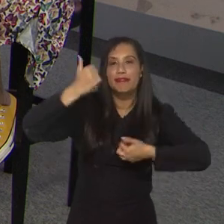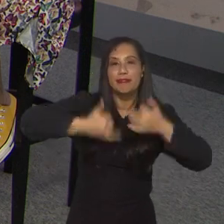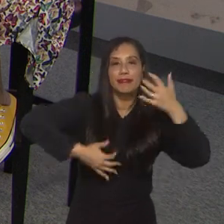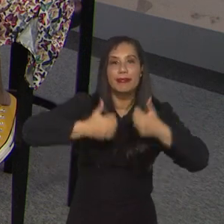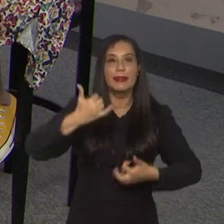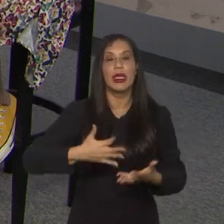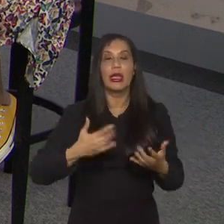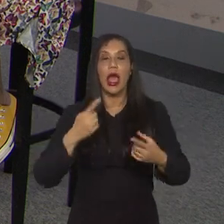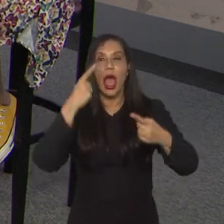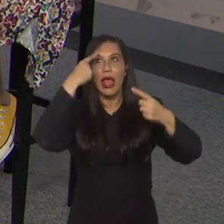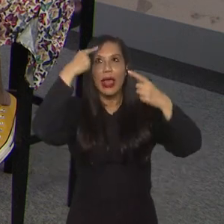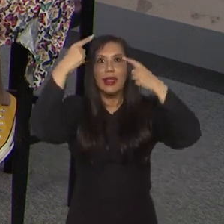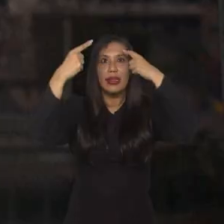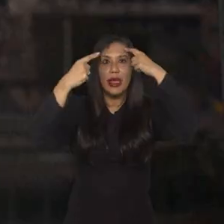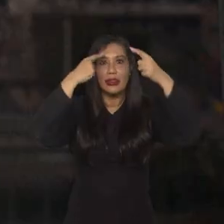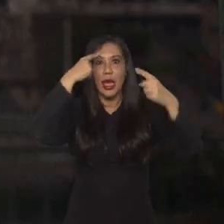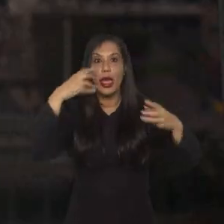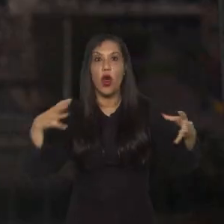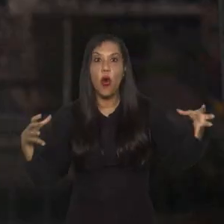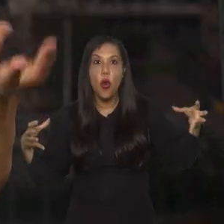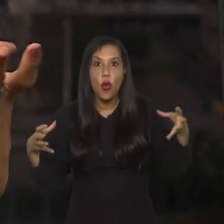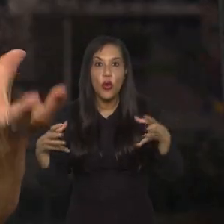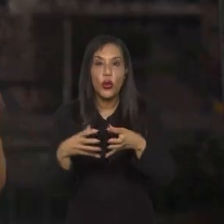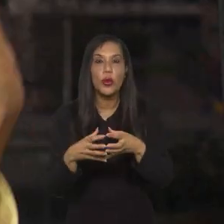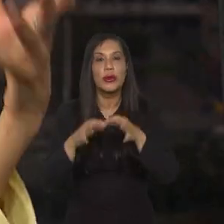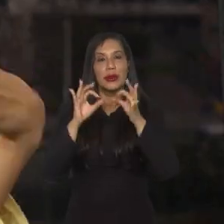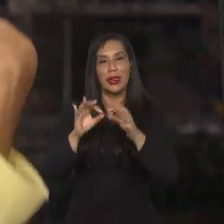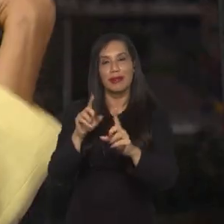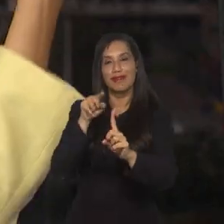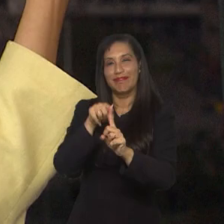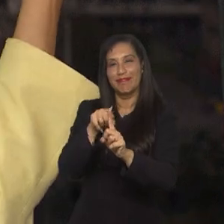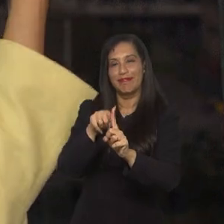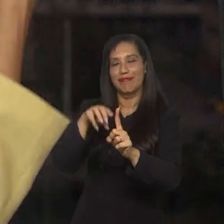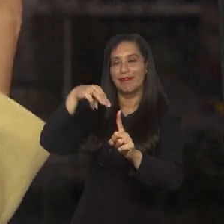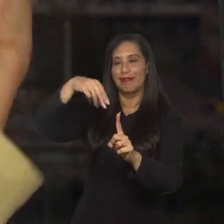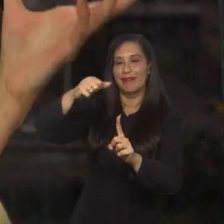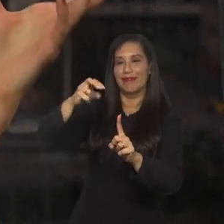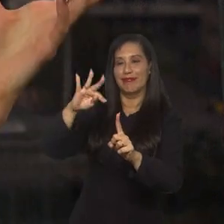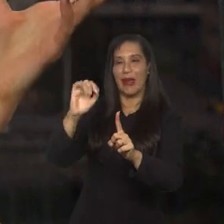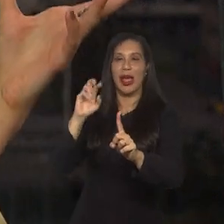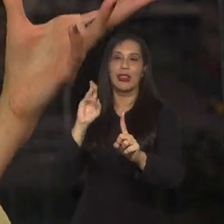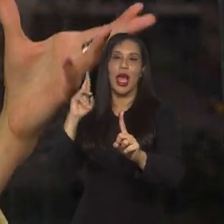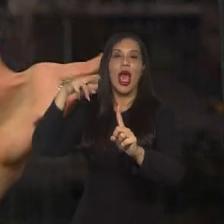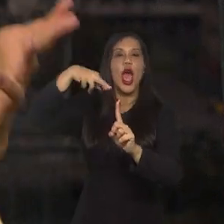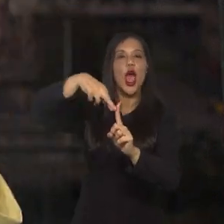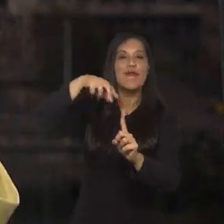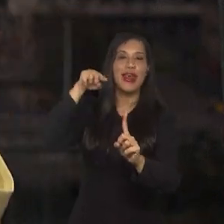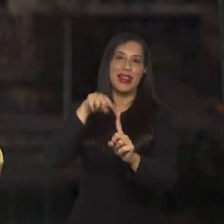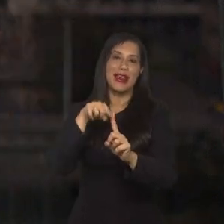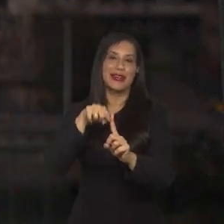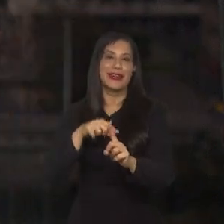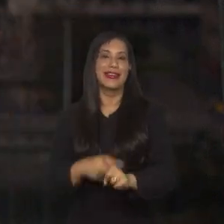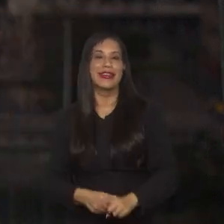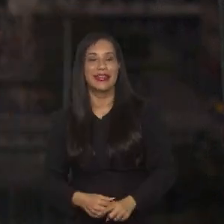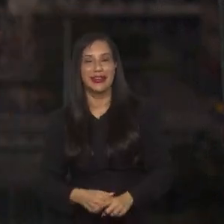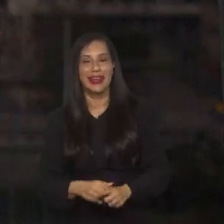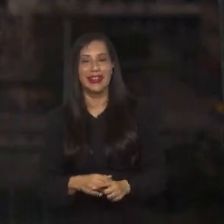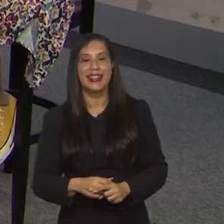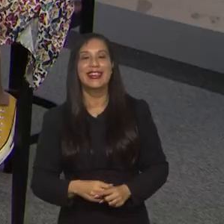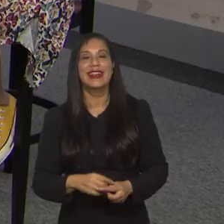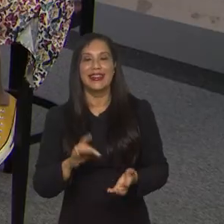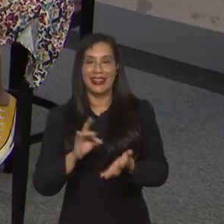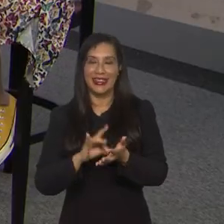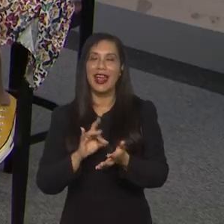a ideia é isso, a gente joga pelo coletivo, mas, claro, a Marta tem todo esse símbolo, né? Eu vou chorar se ganhar.